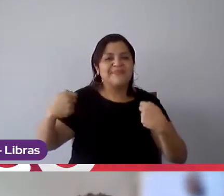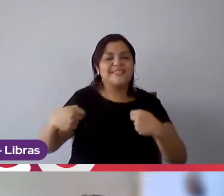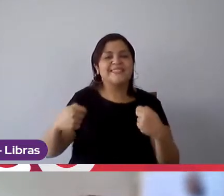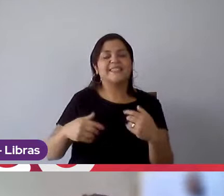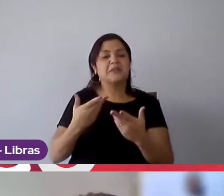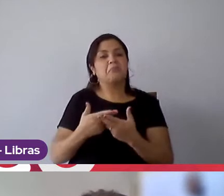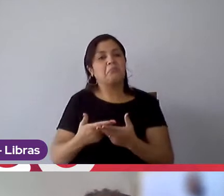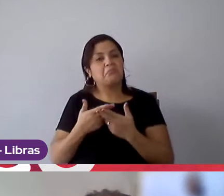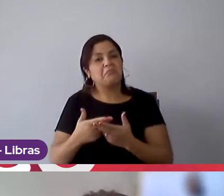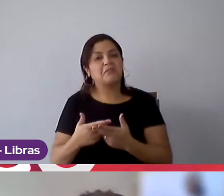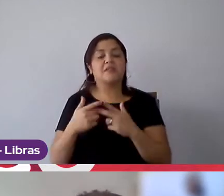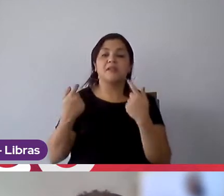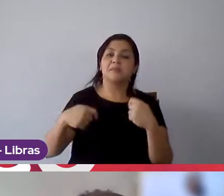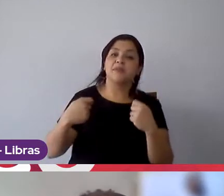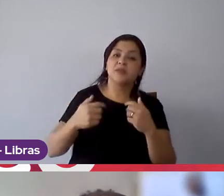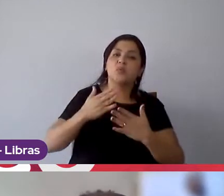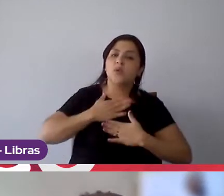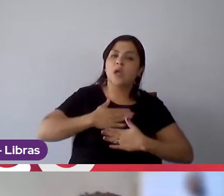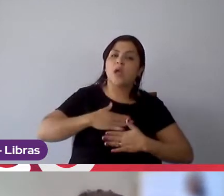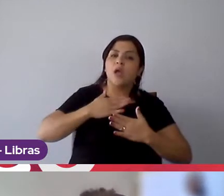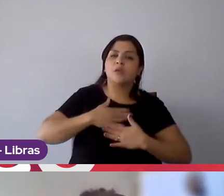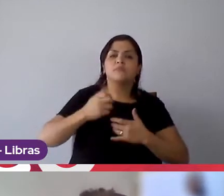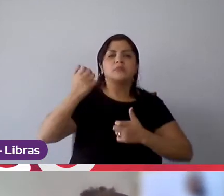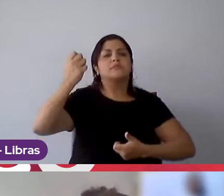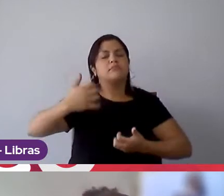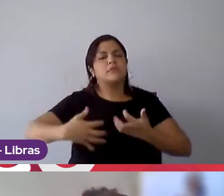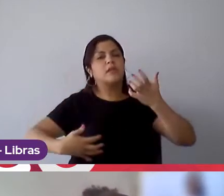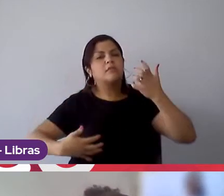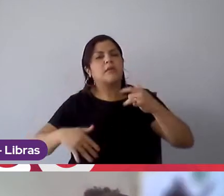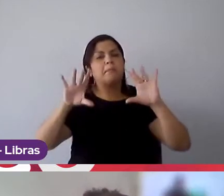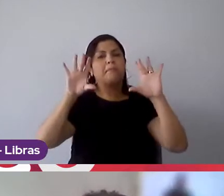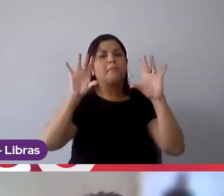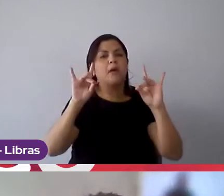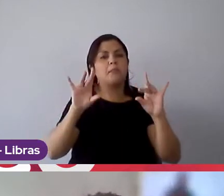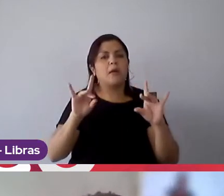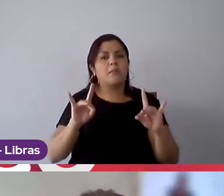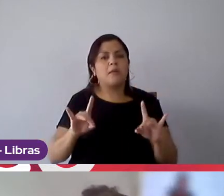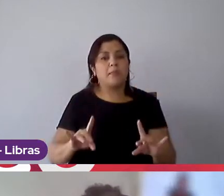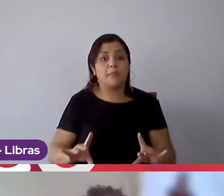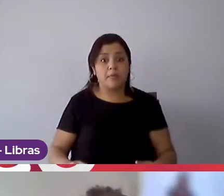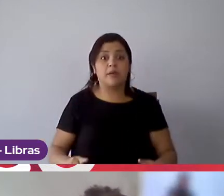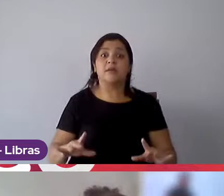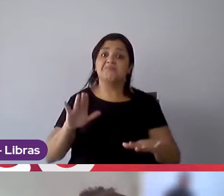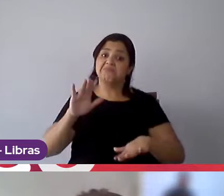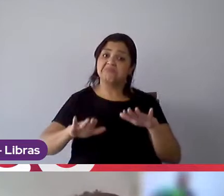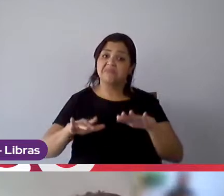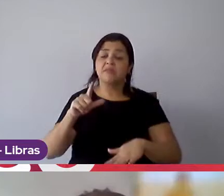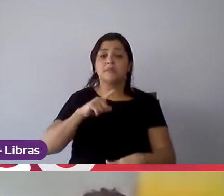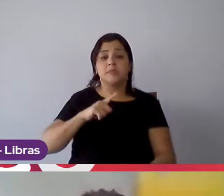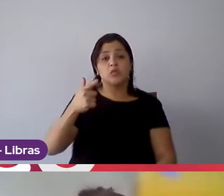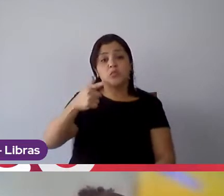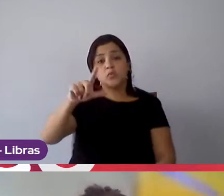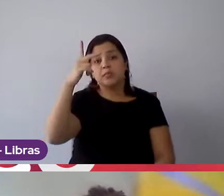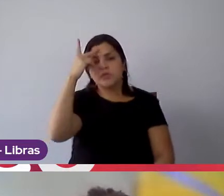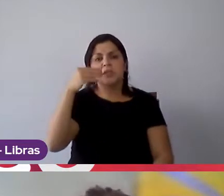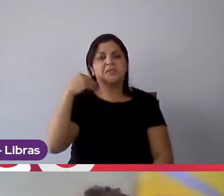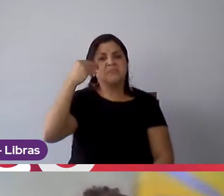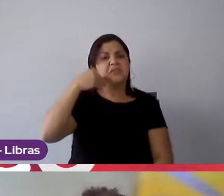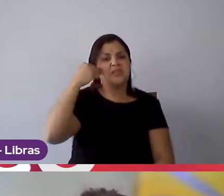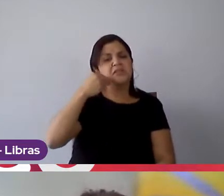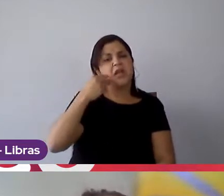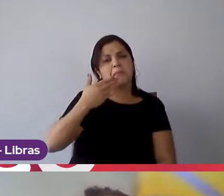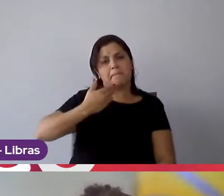mais de paciência, um pouco mais de calma, explicar, às vezes, até com detalhes, que talvez, para outras pessoas que já tenham um